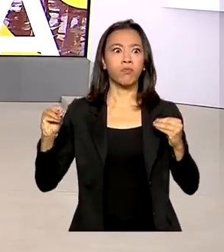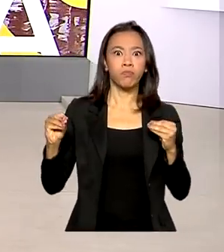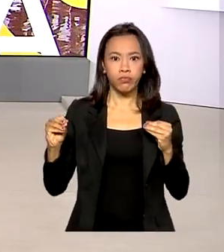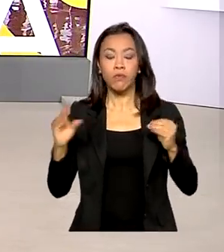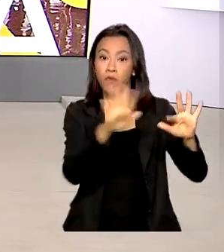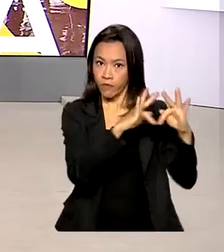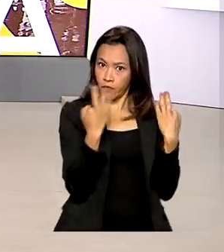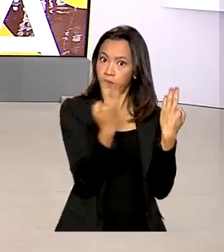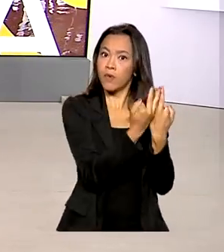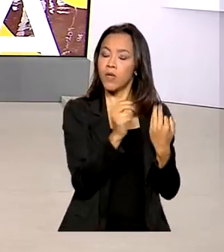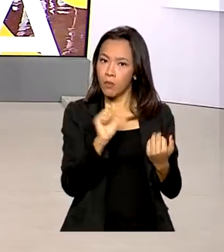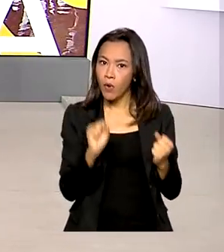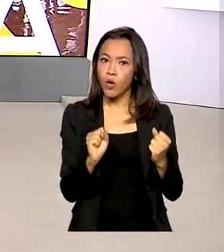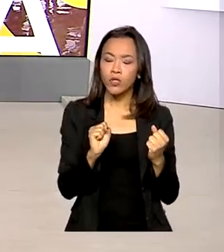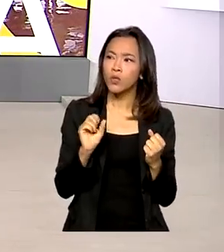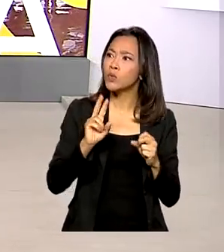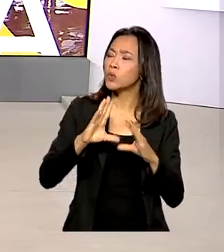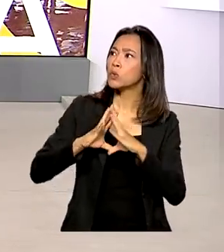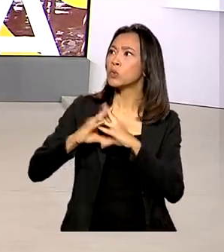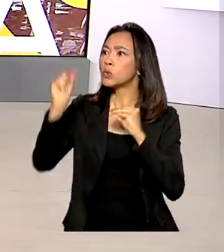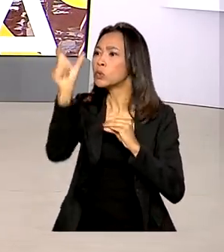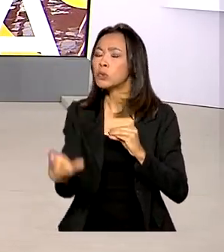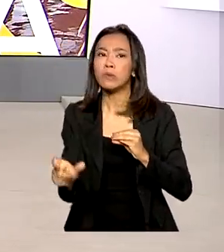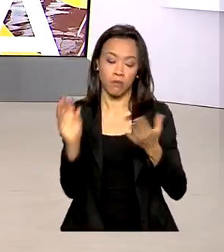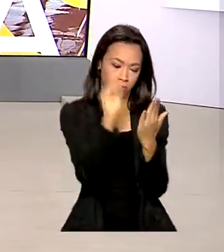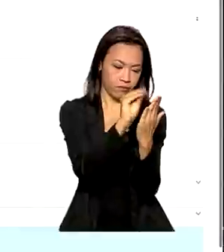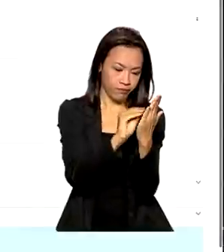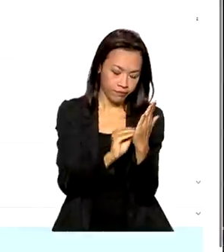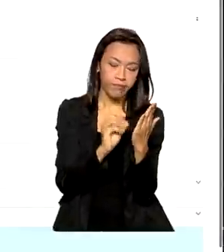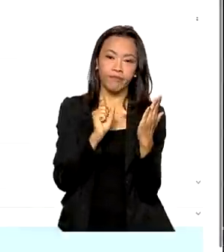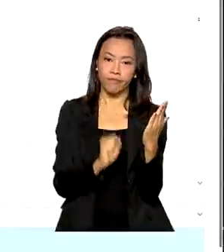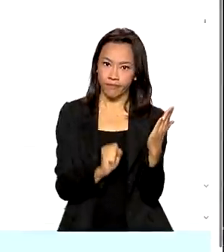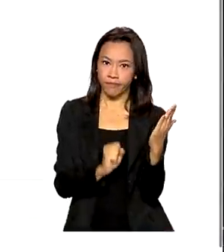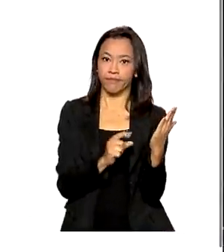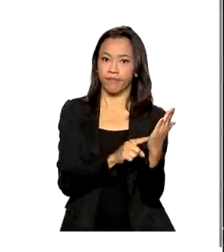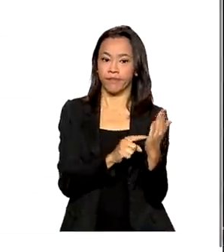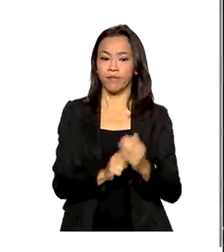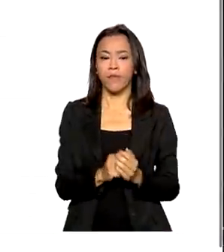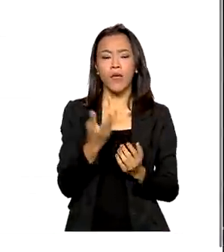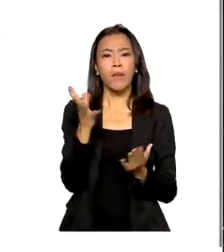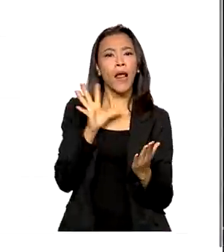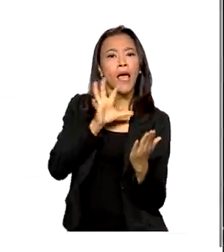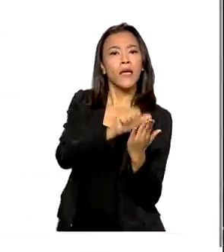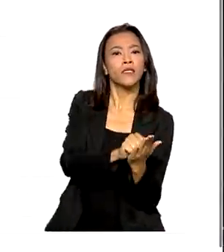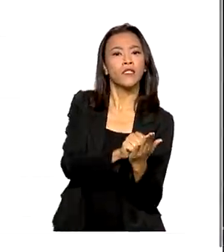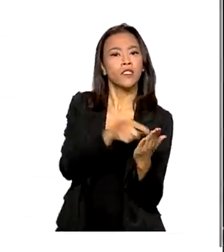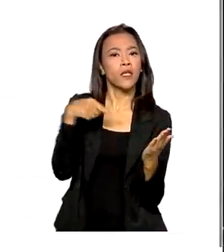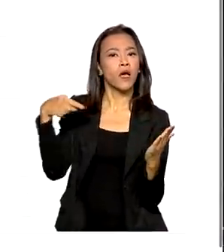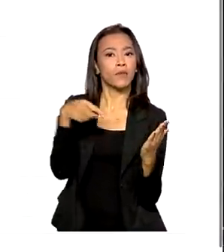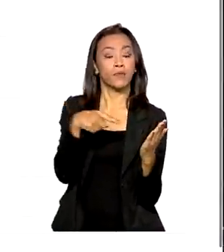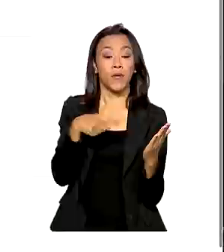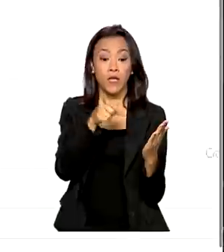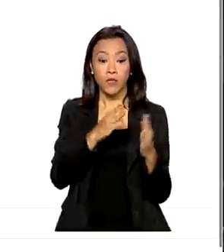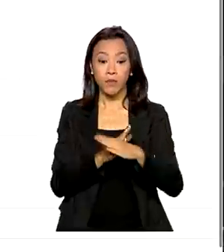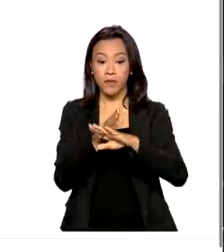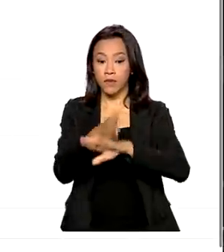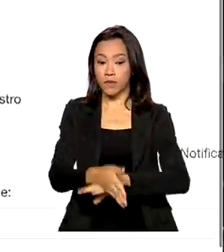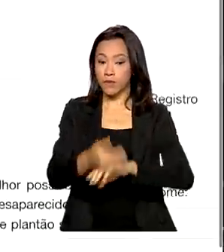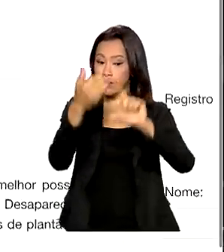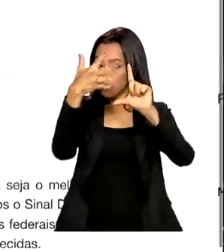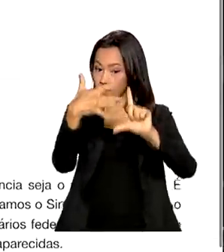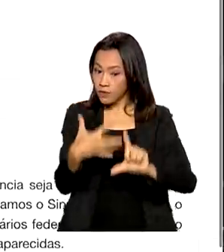fazer o cadastro assim que perderem contato com a pessoa. Para registrar a ocorrência, basta acessar o site